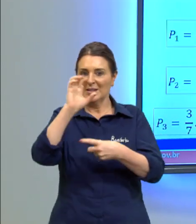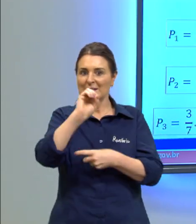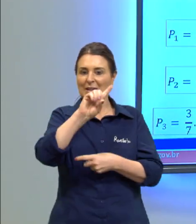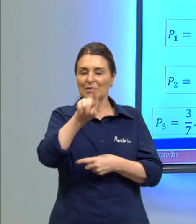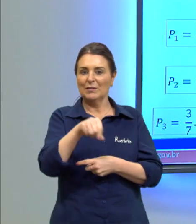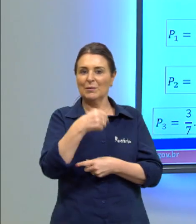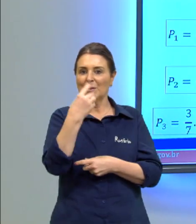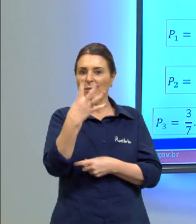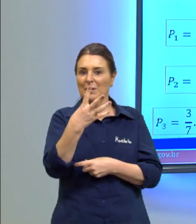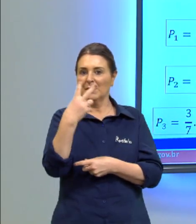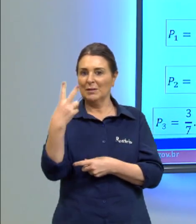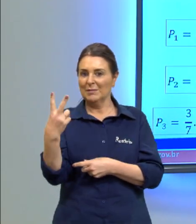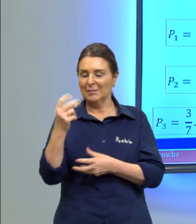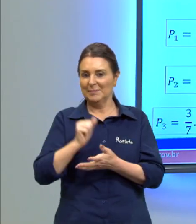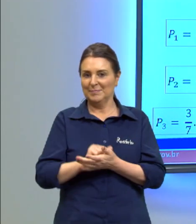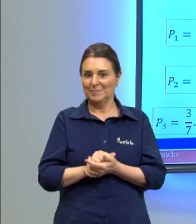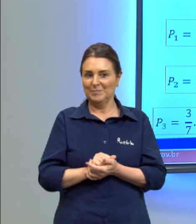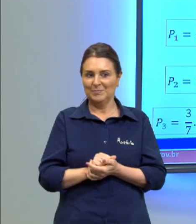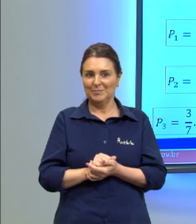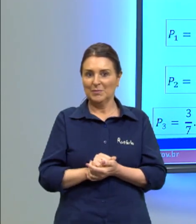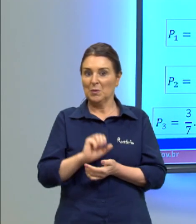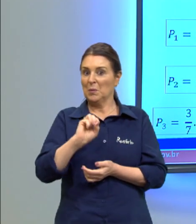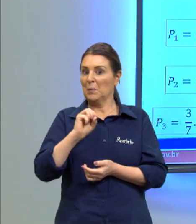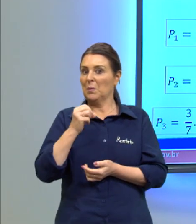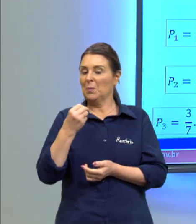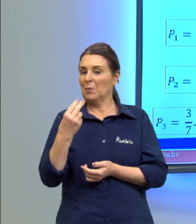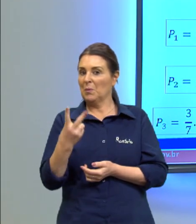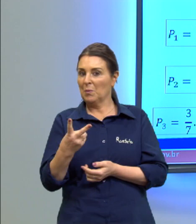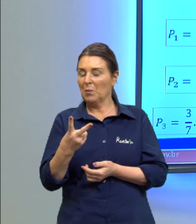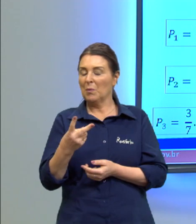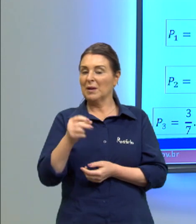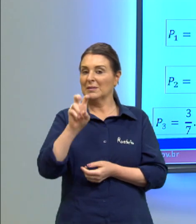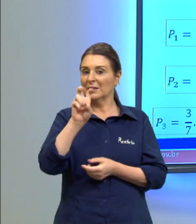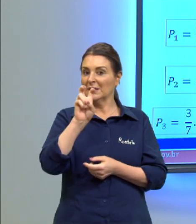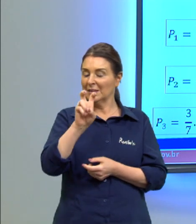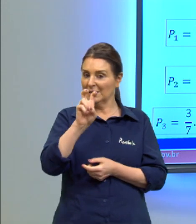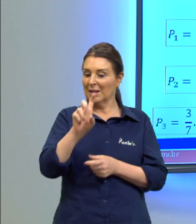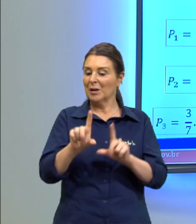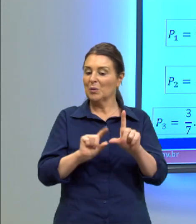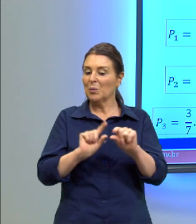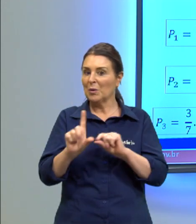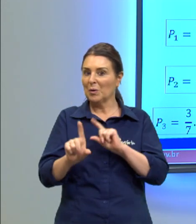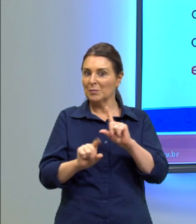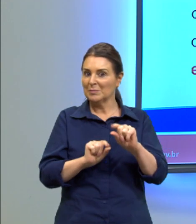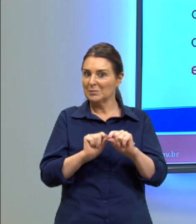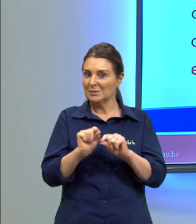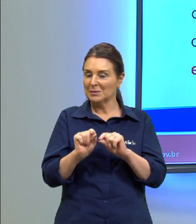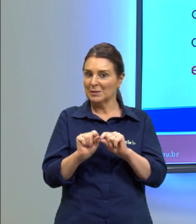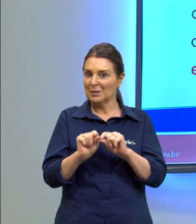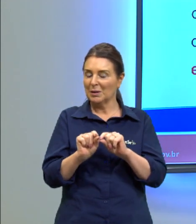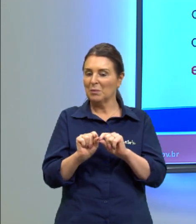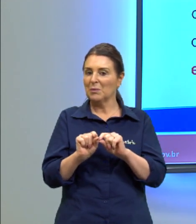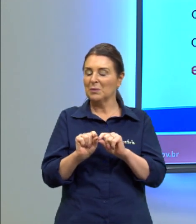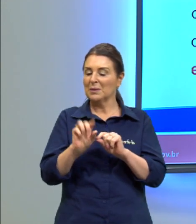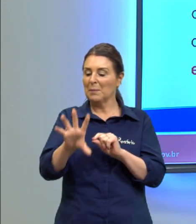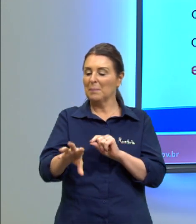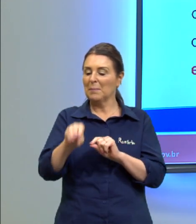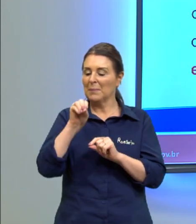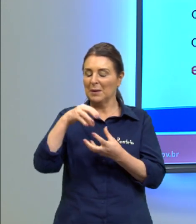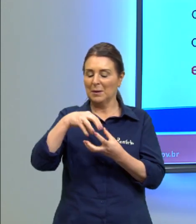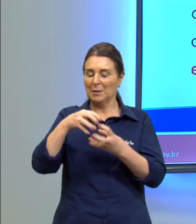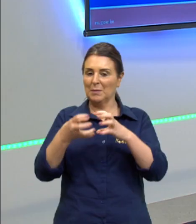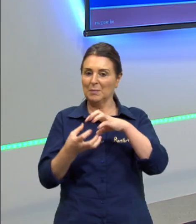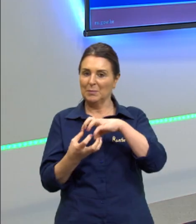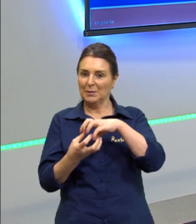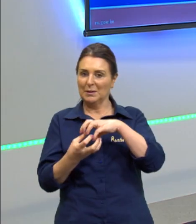,42 certo ou seja essa quinta opção aqui de retirada dessa bola